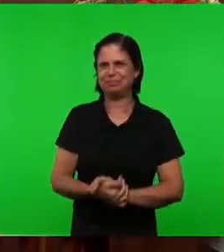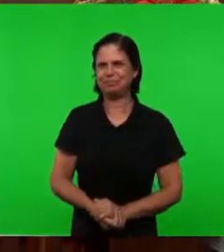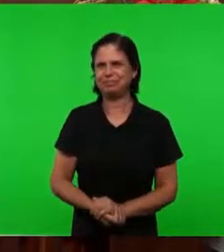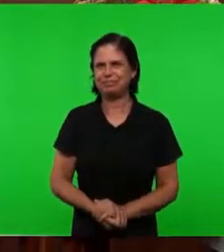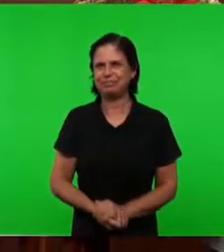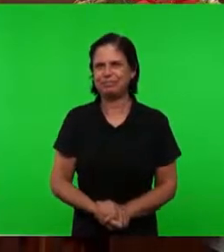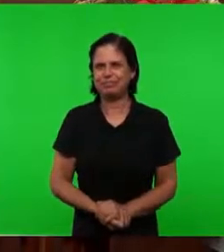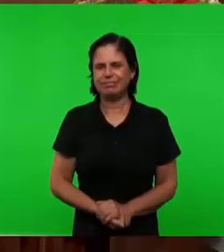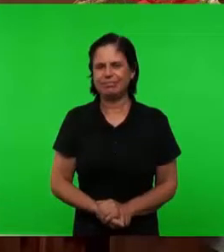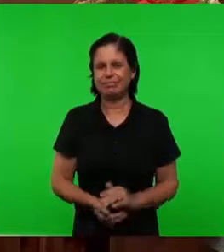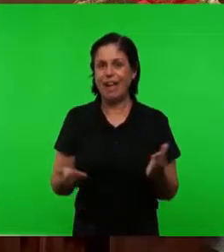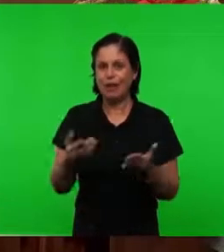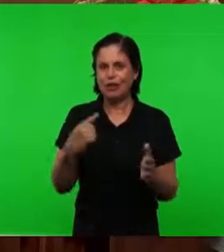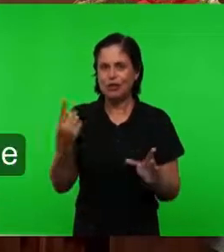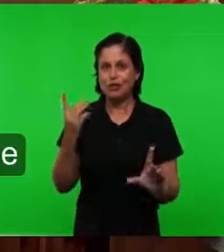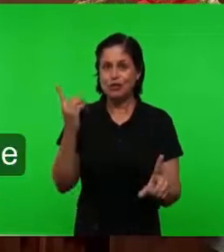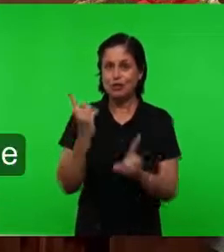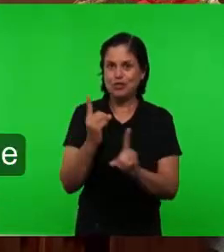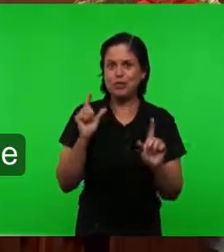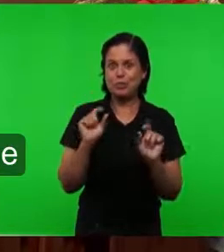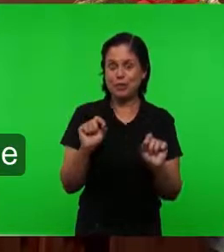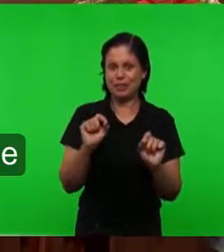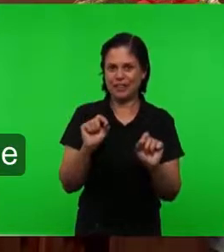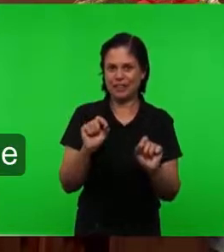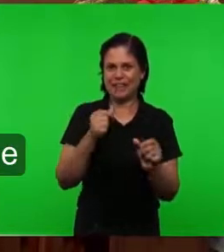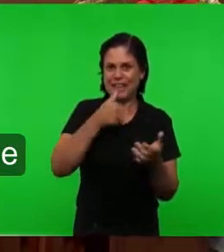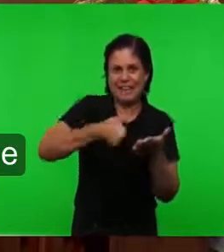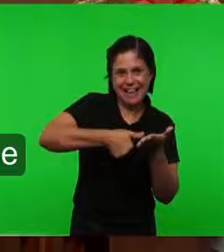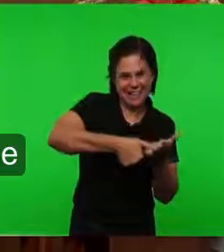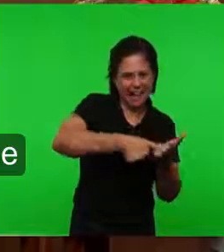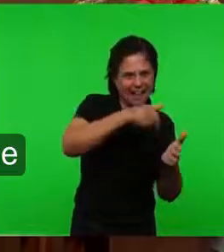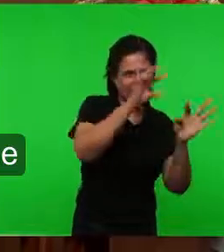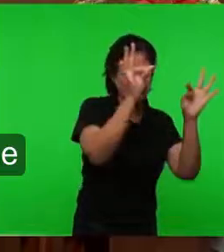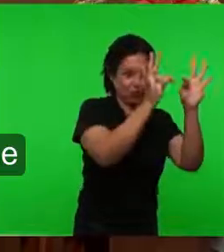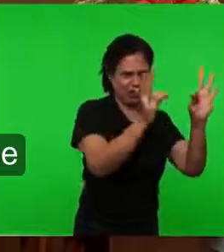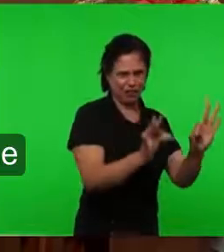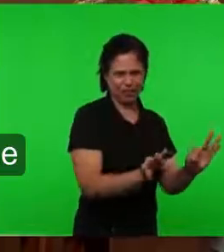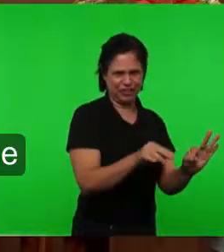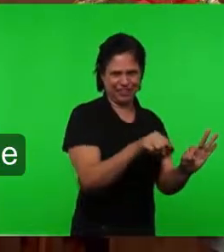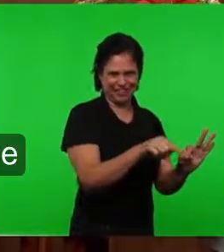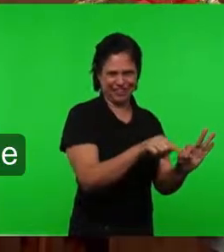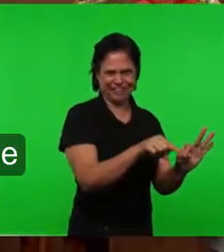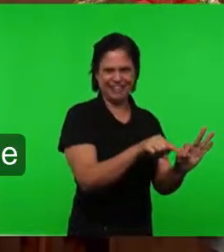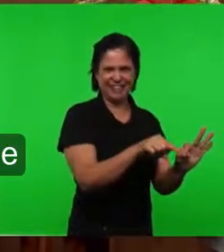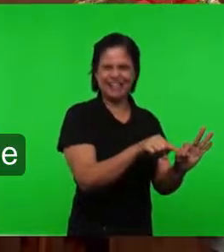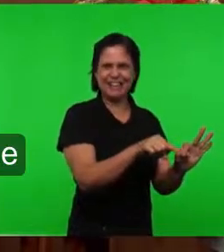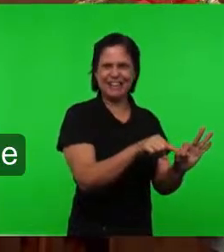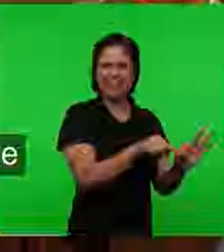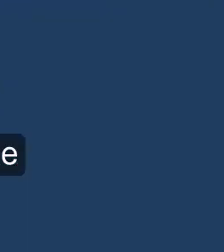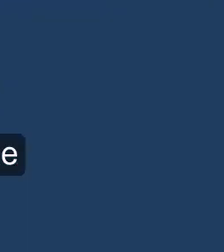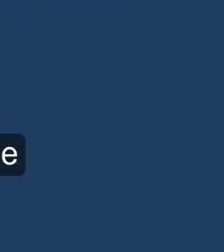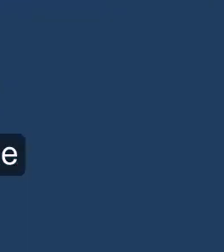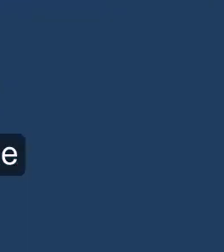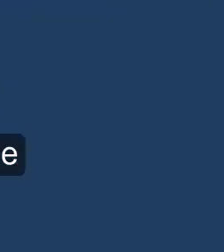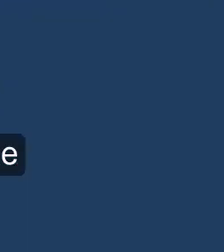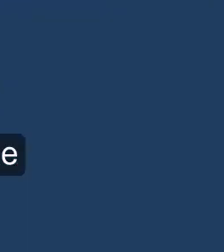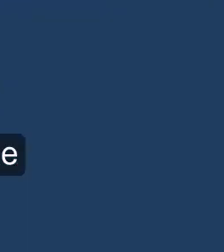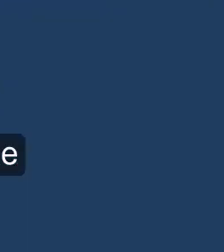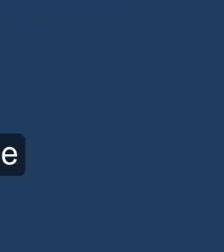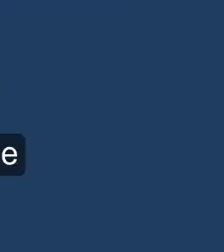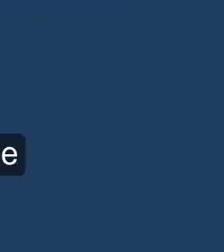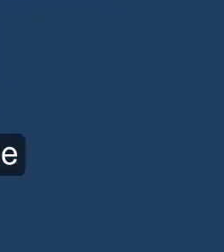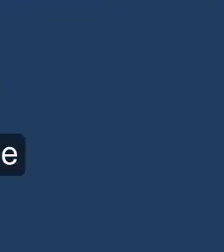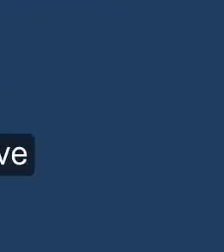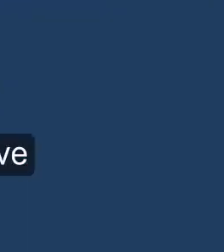Descobrir agora Na carta A Tiatira Onde estão Exatamente